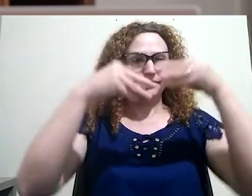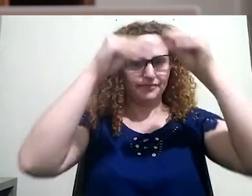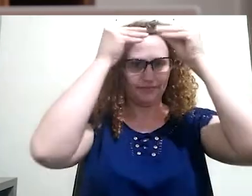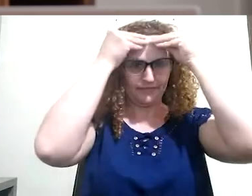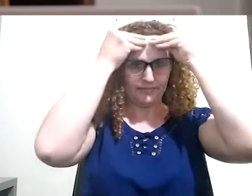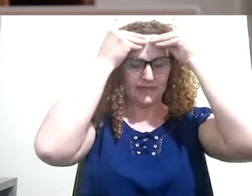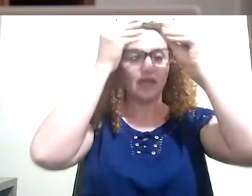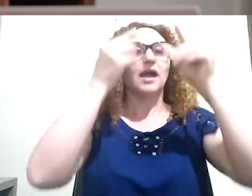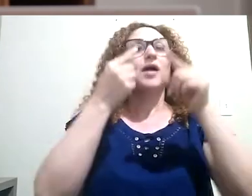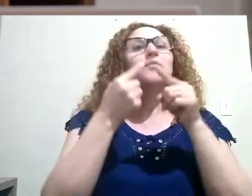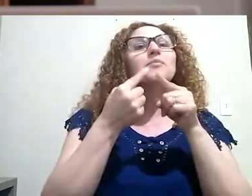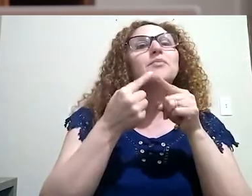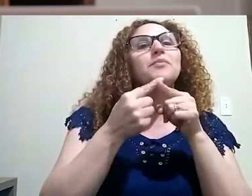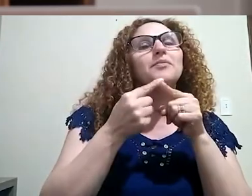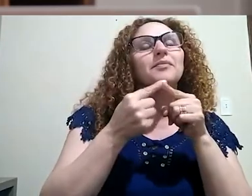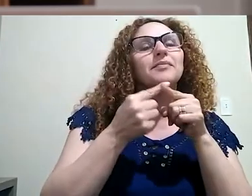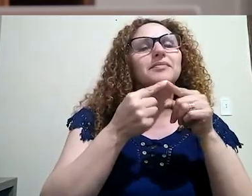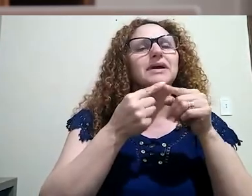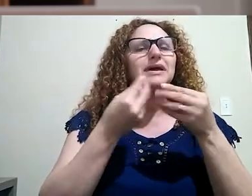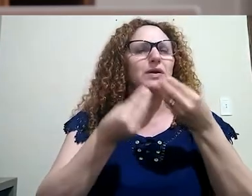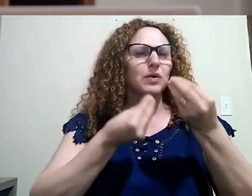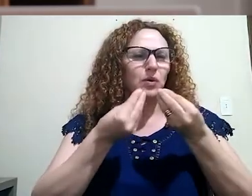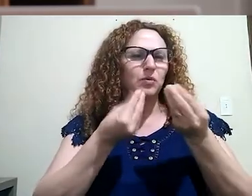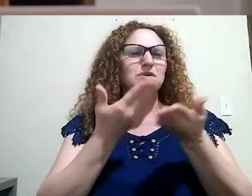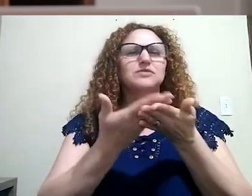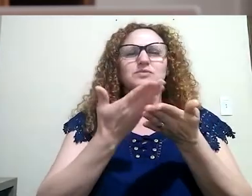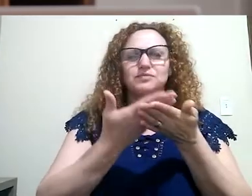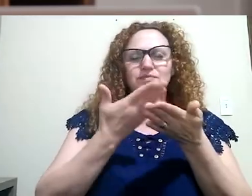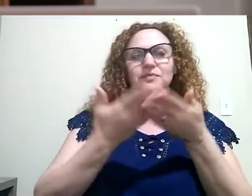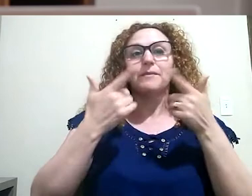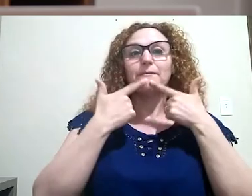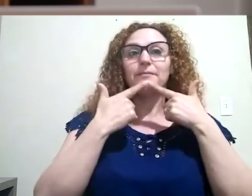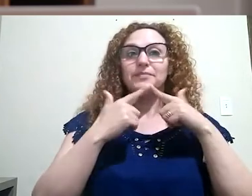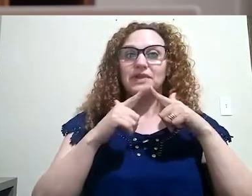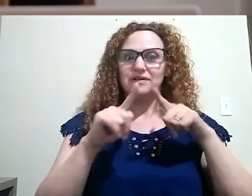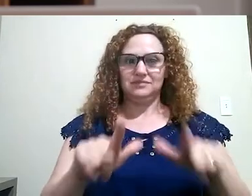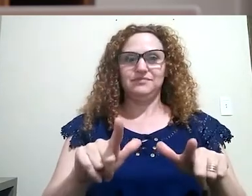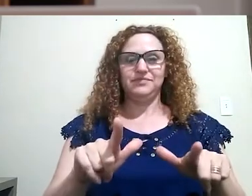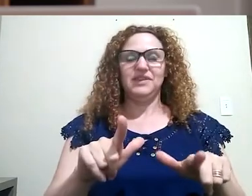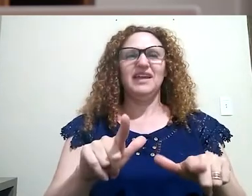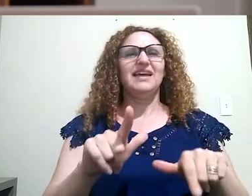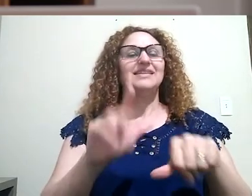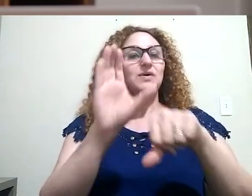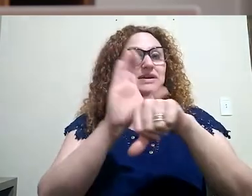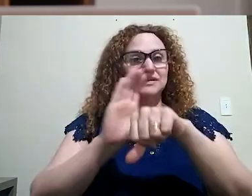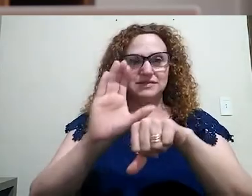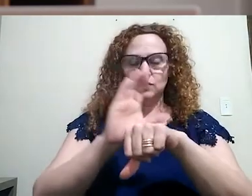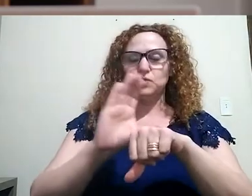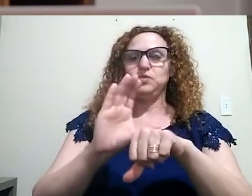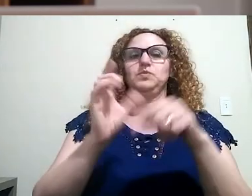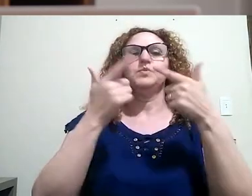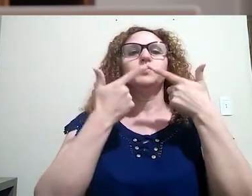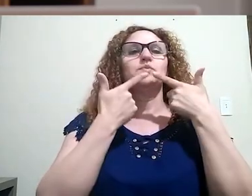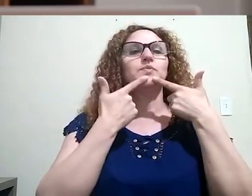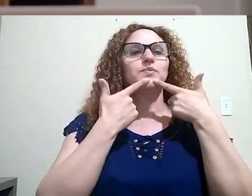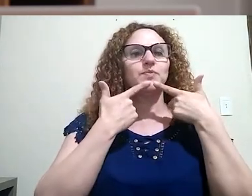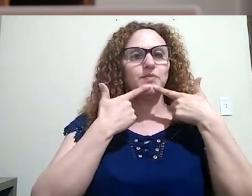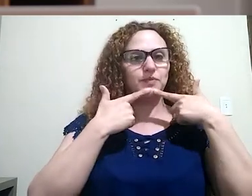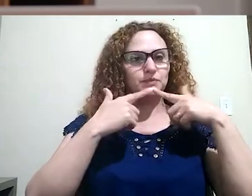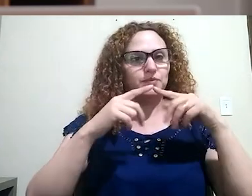de conceber a língua. Então, a publicação do curso de linguística geral